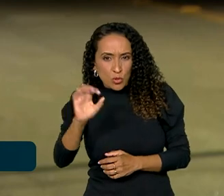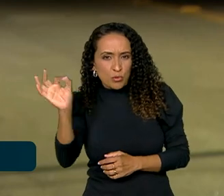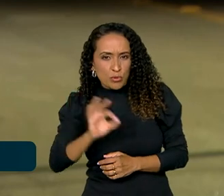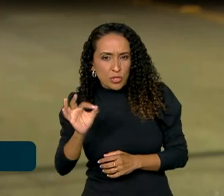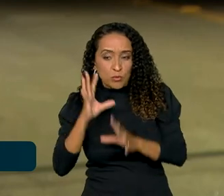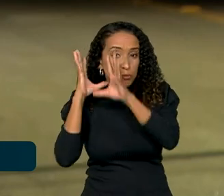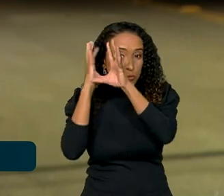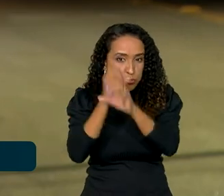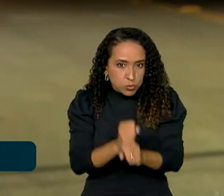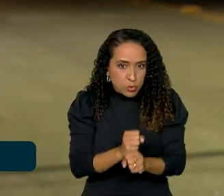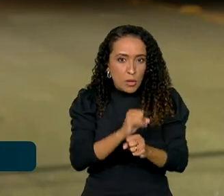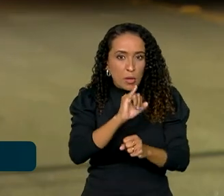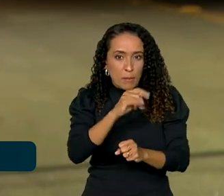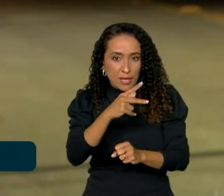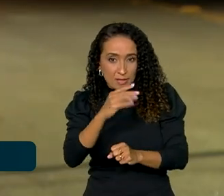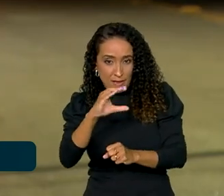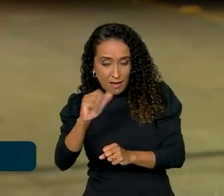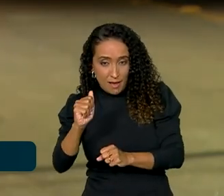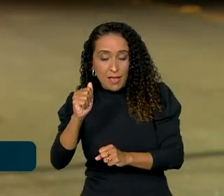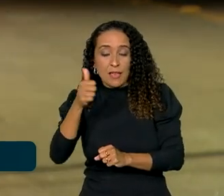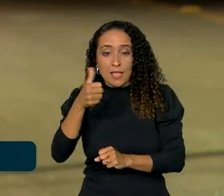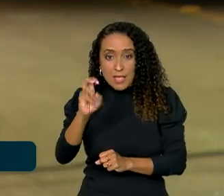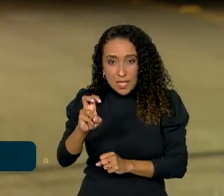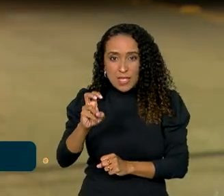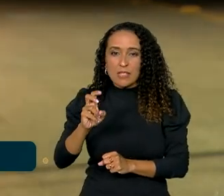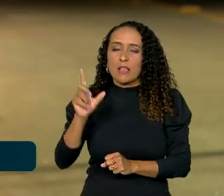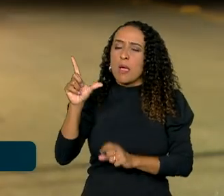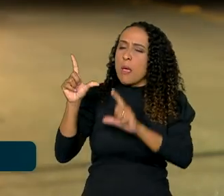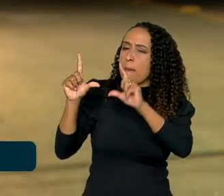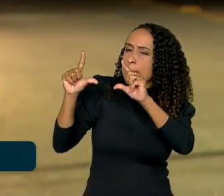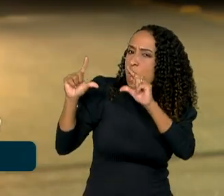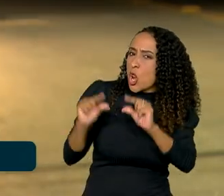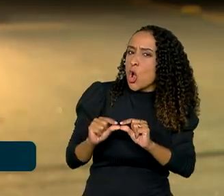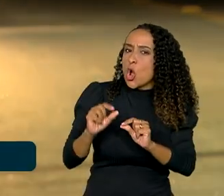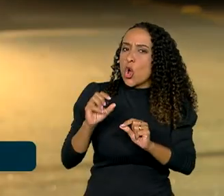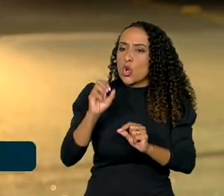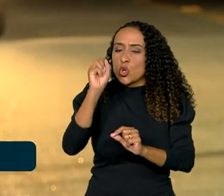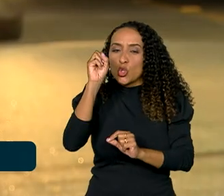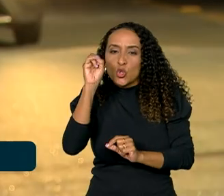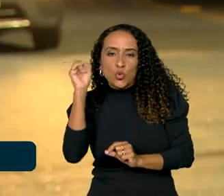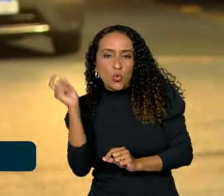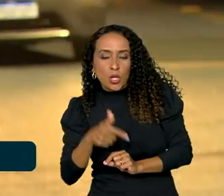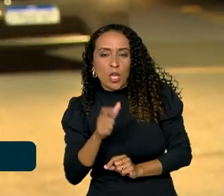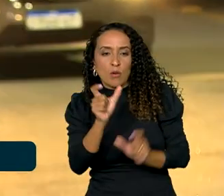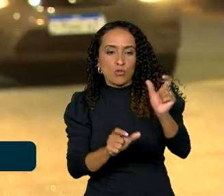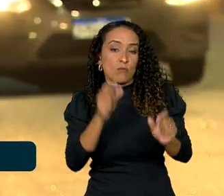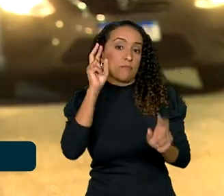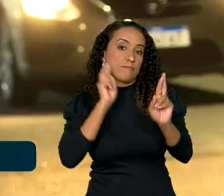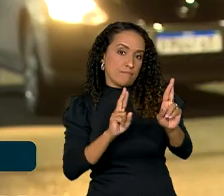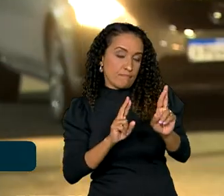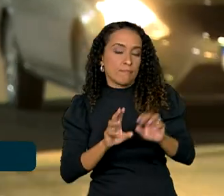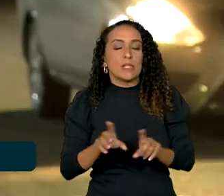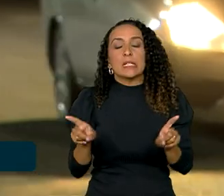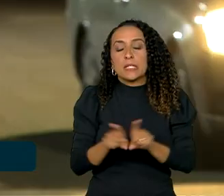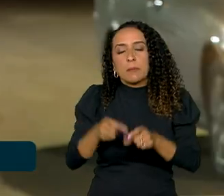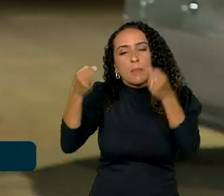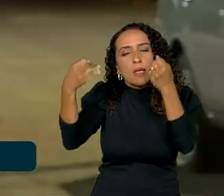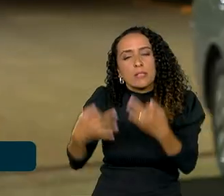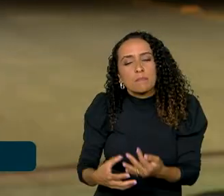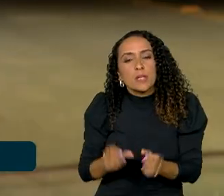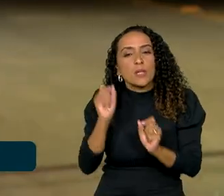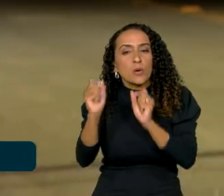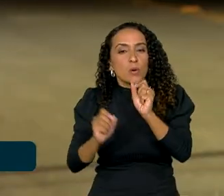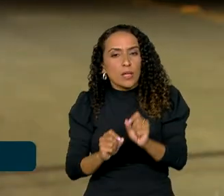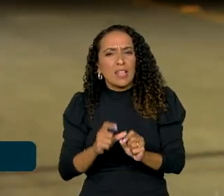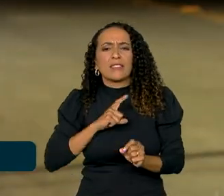esse resultado do IPCA 15, ele veio um pouquinho mais abaixo do que os analistas esperavam. E eles dizem ainda, os economistas,